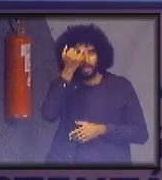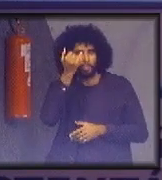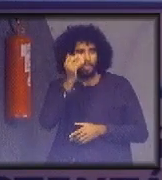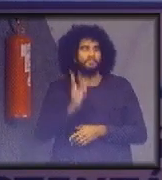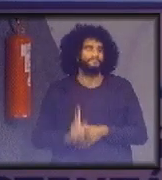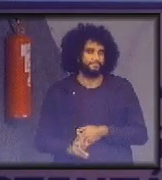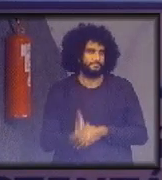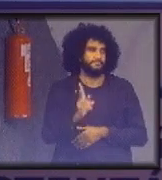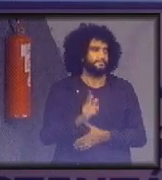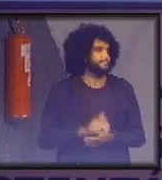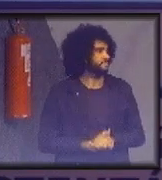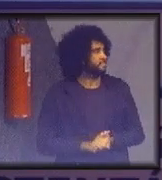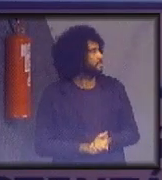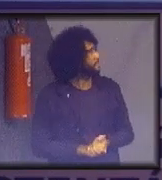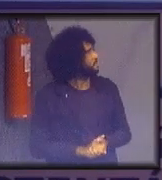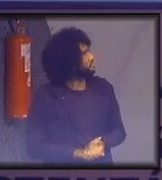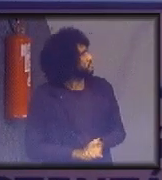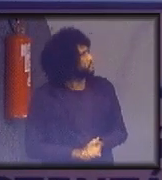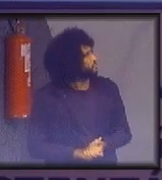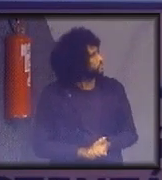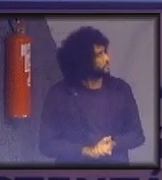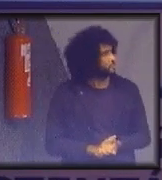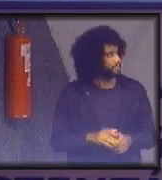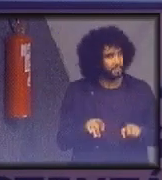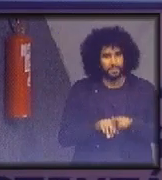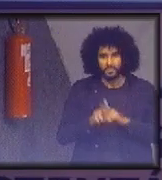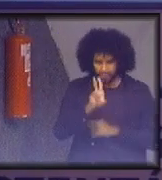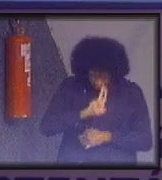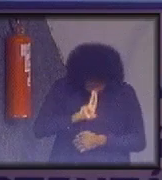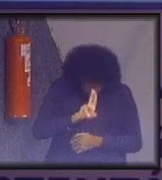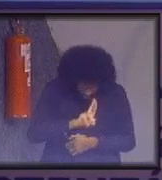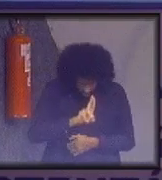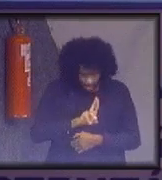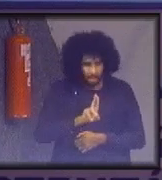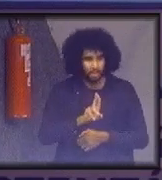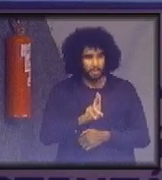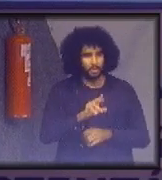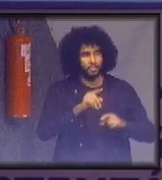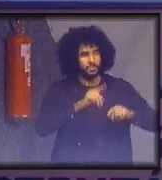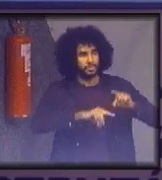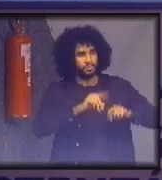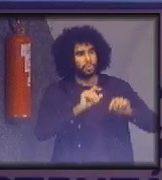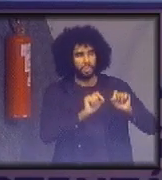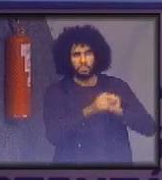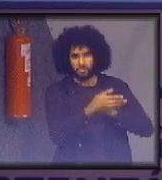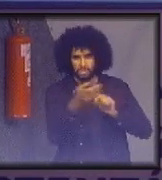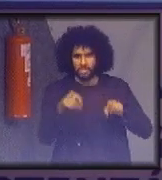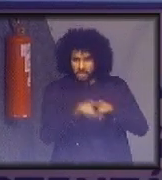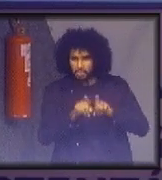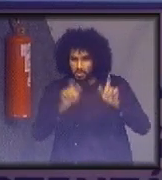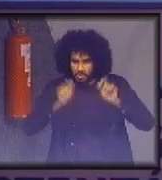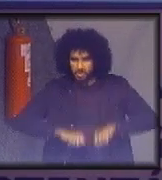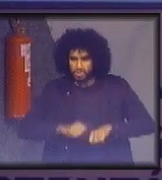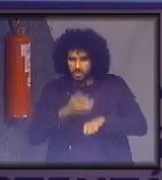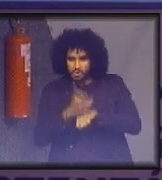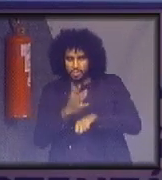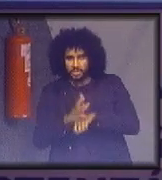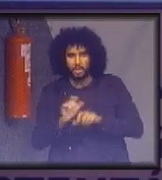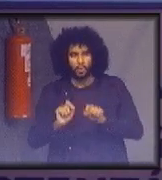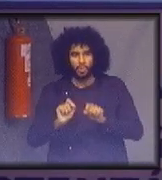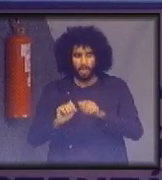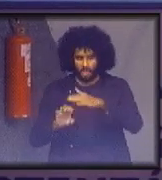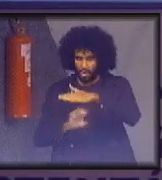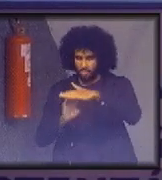adiante. Uma das coisas que a gente usa como instrumento, mas vocês todos podem testar, em 2013, o ACATU